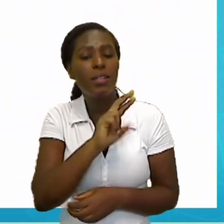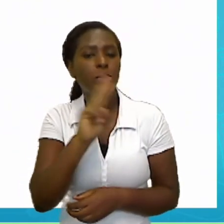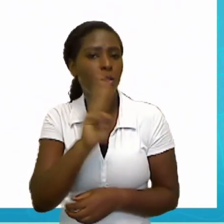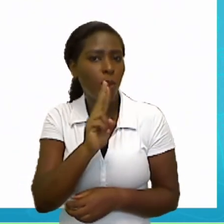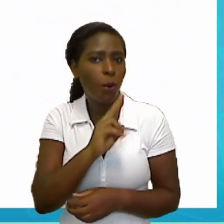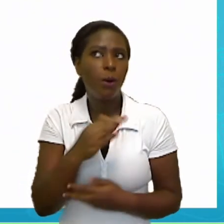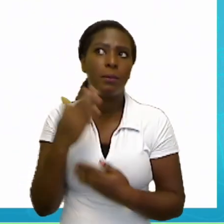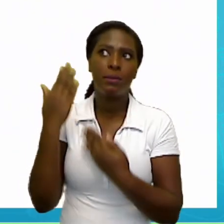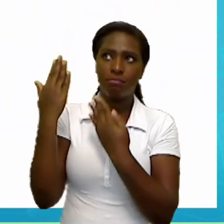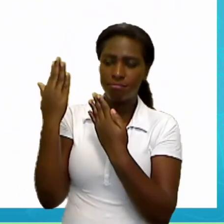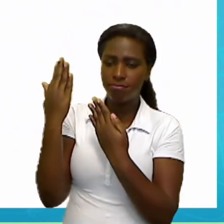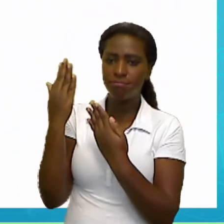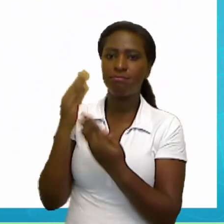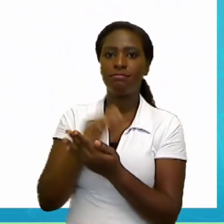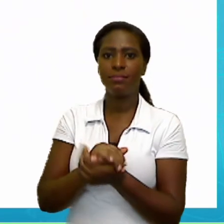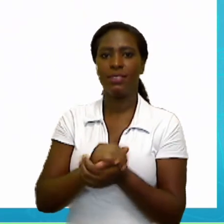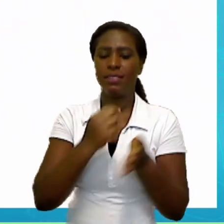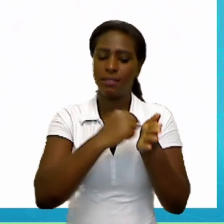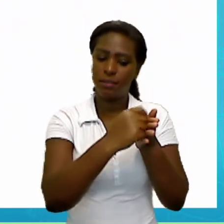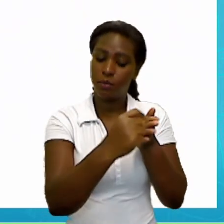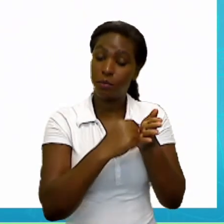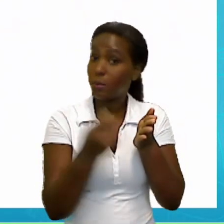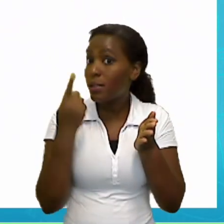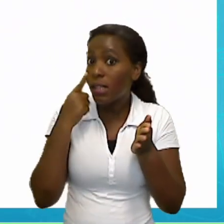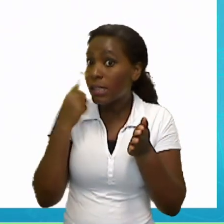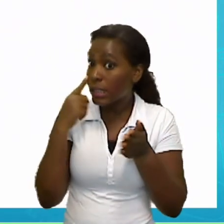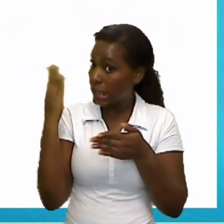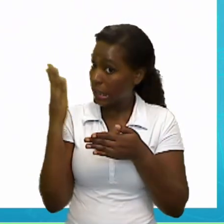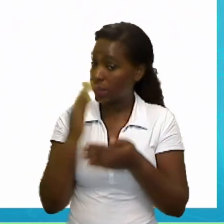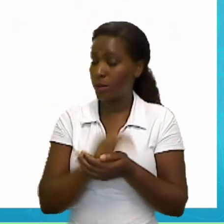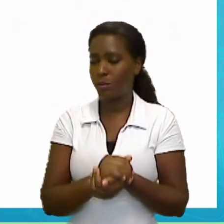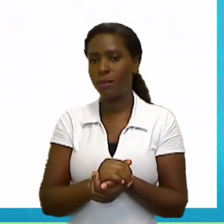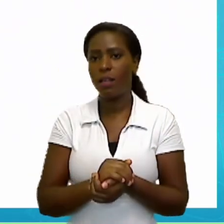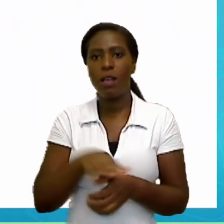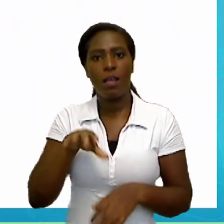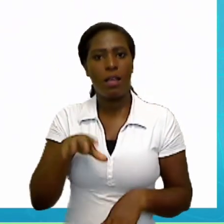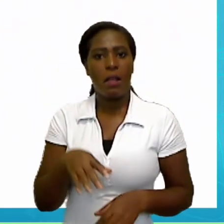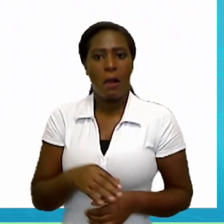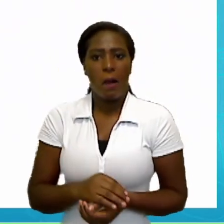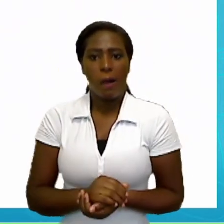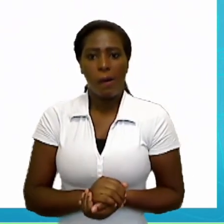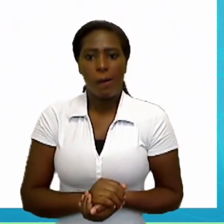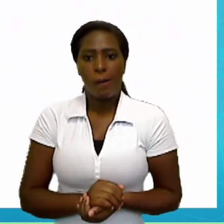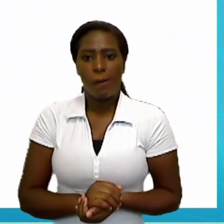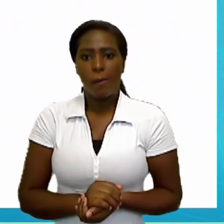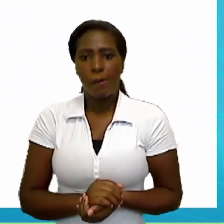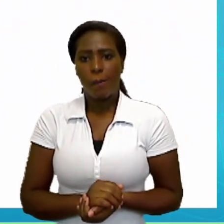Stapler. Vamos escrever o stapler em inglês? O grampeador. Stapler.